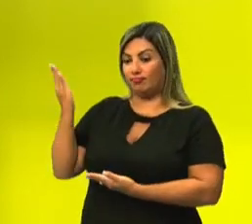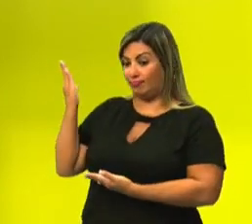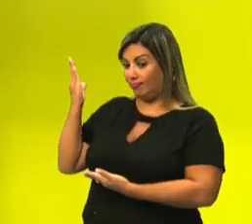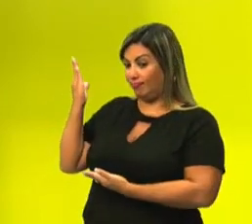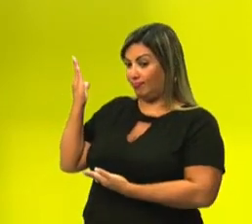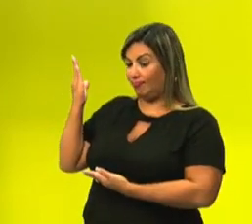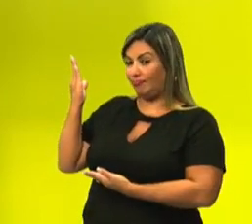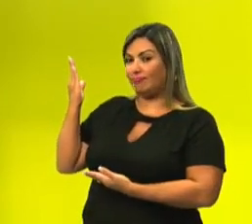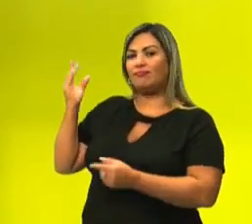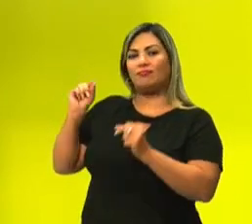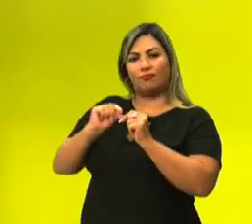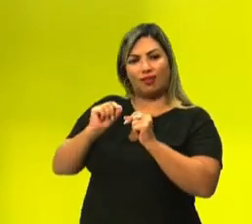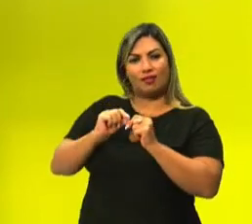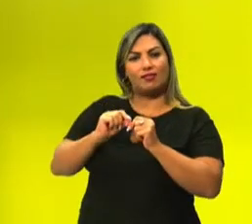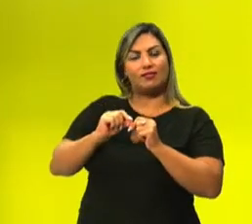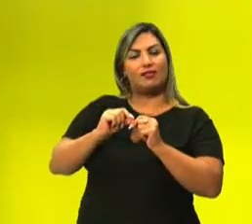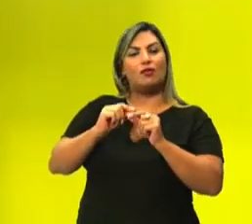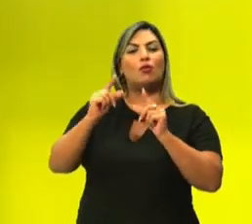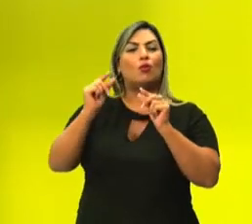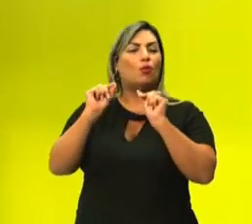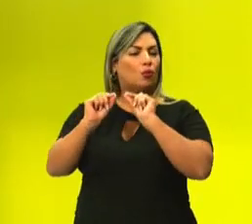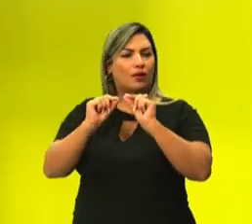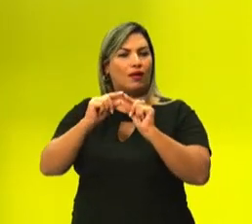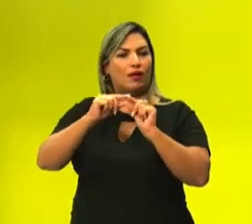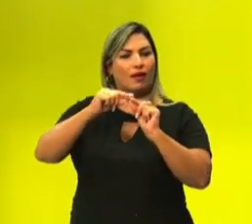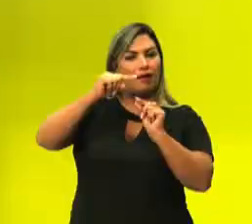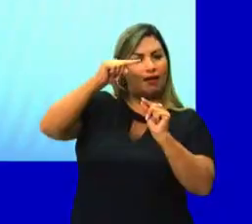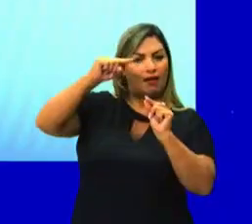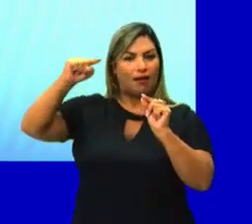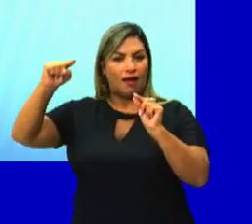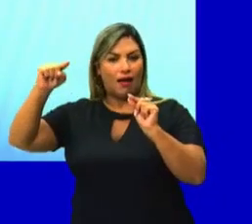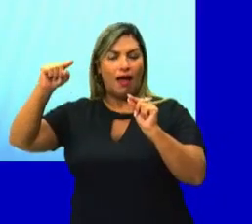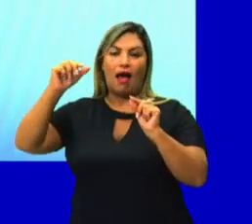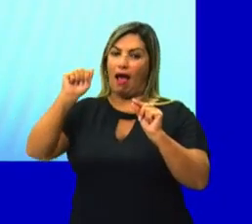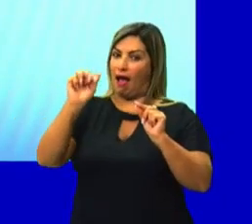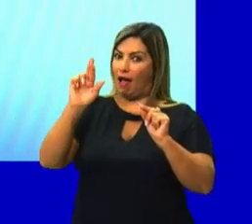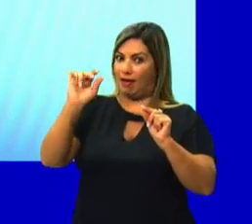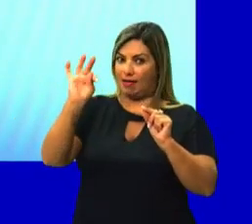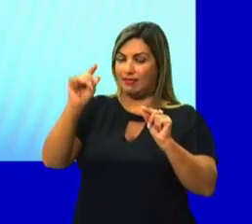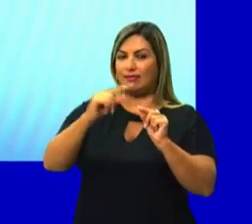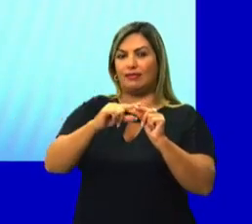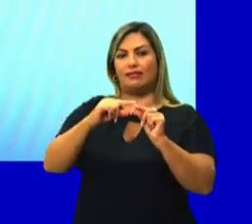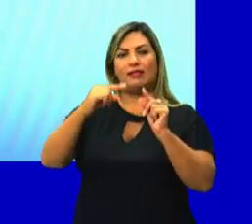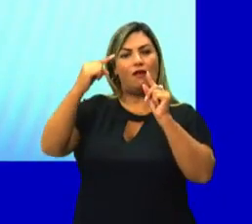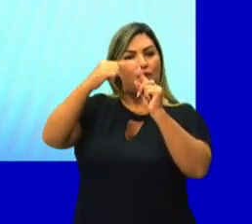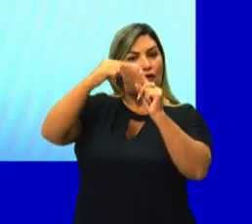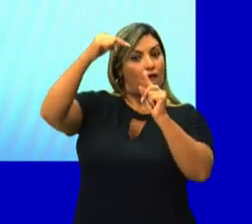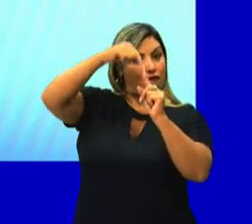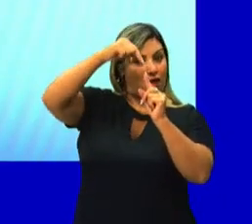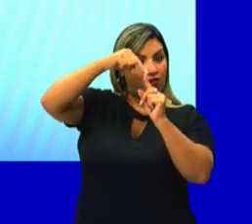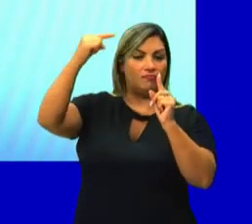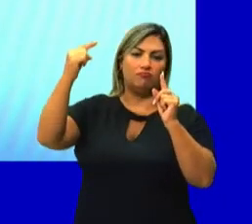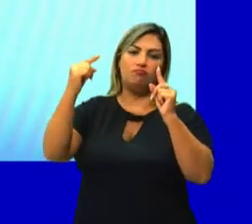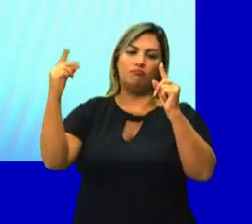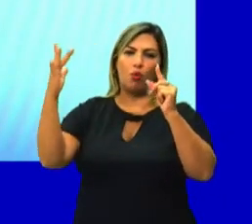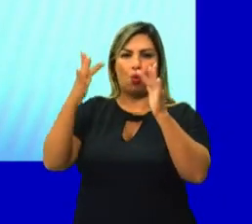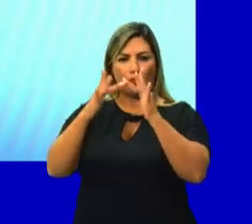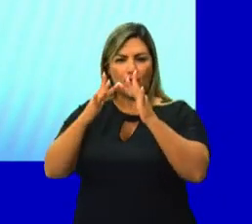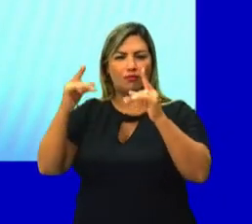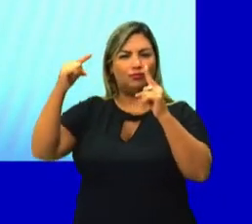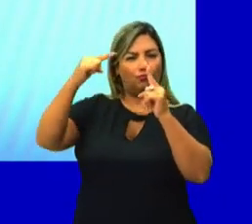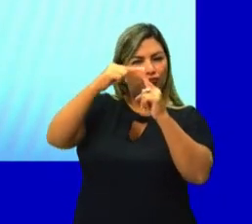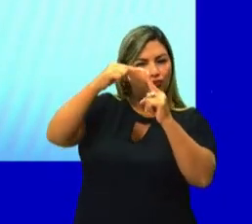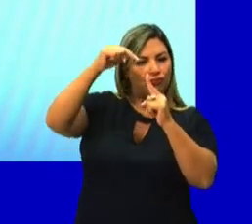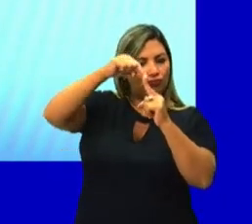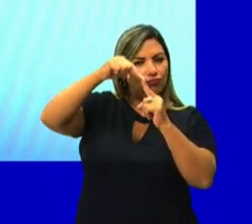geométricas, né? Formadas por arestas, que são segmentos de retas, vértices, que é o ponto de encontro de dois segmentos de